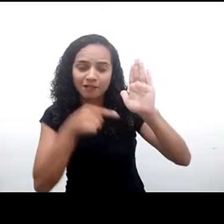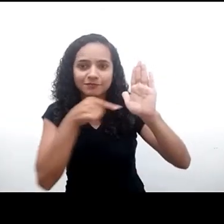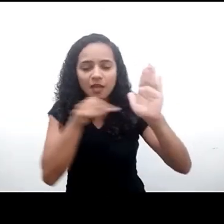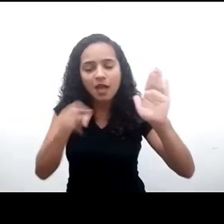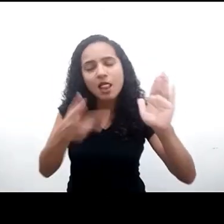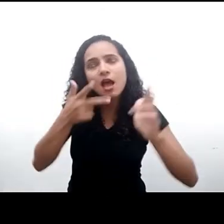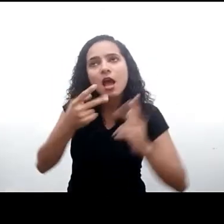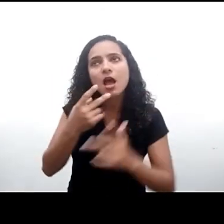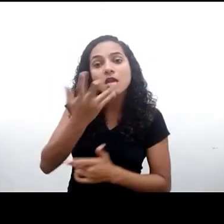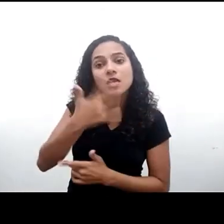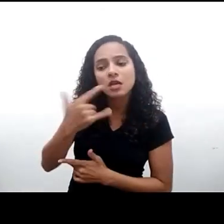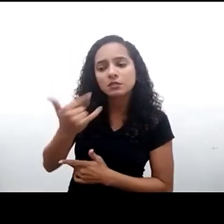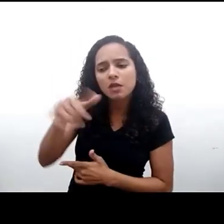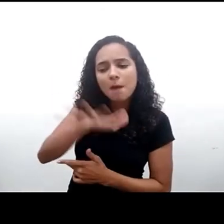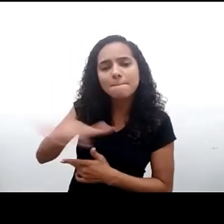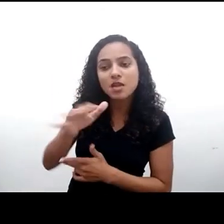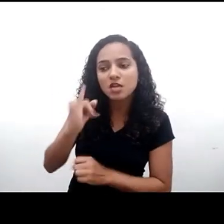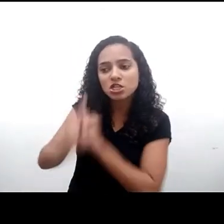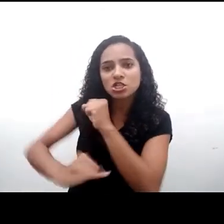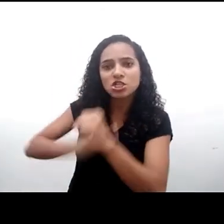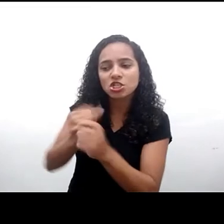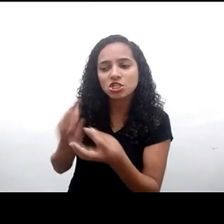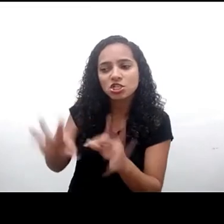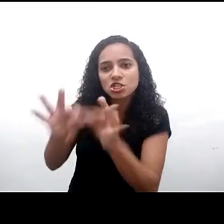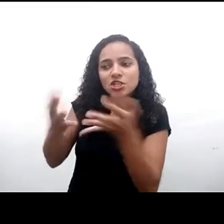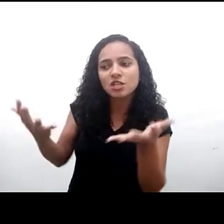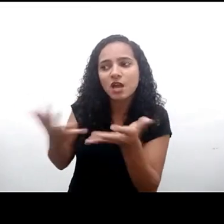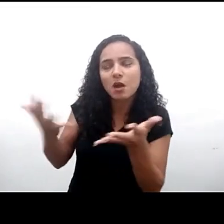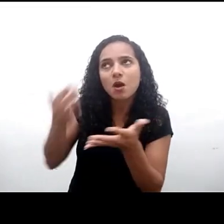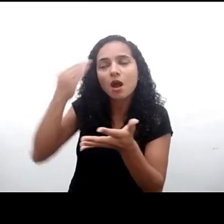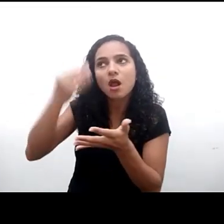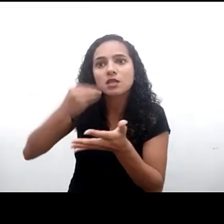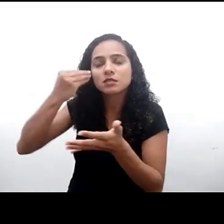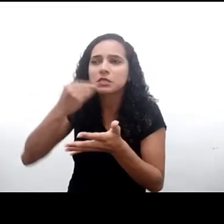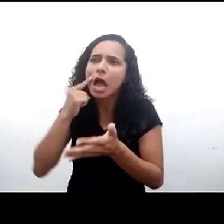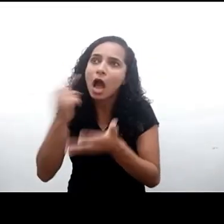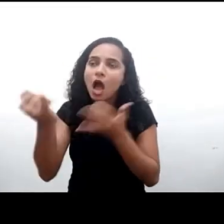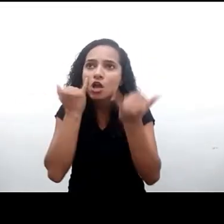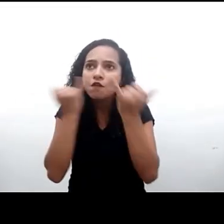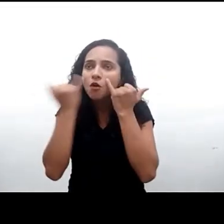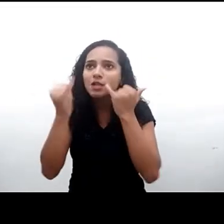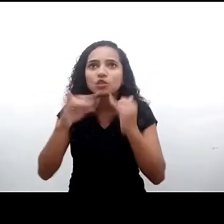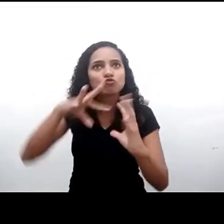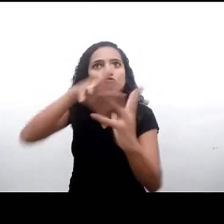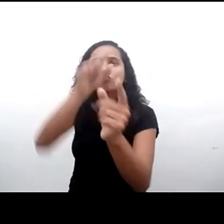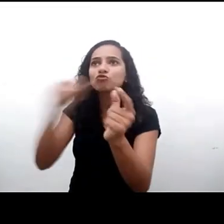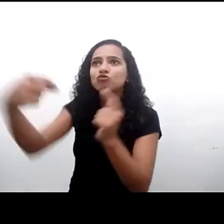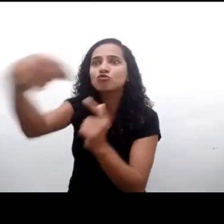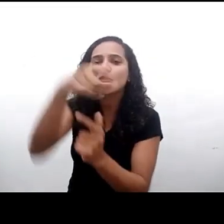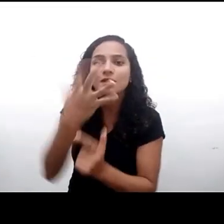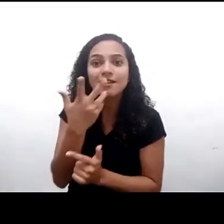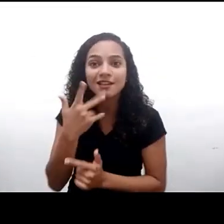e dizendo-nos que podem receber informações do mundo todo na hora e também a